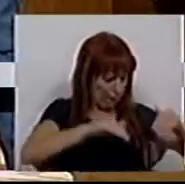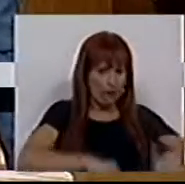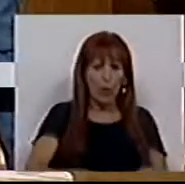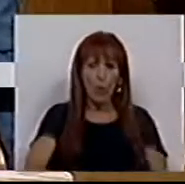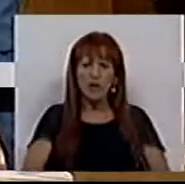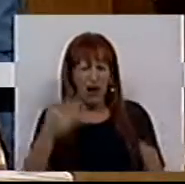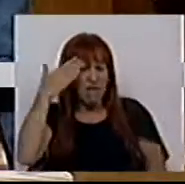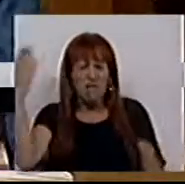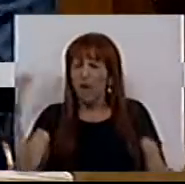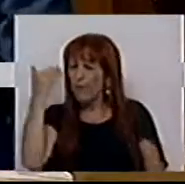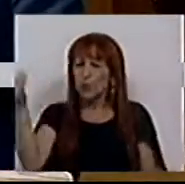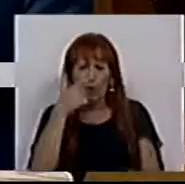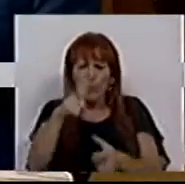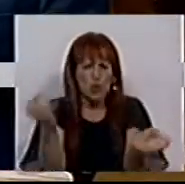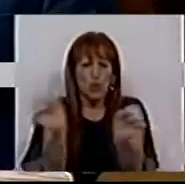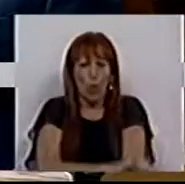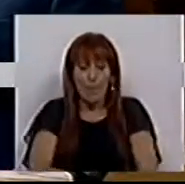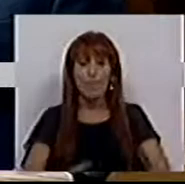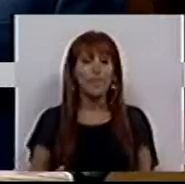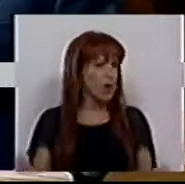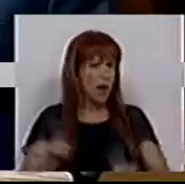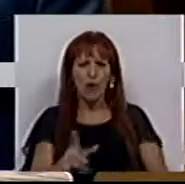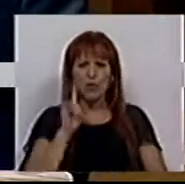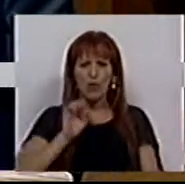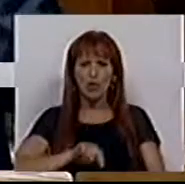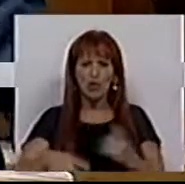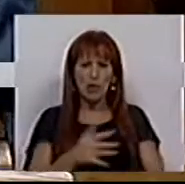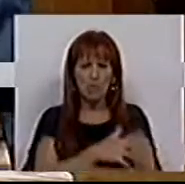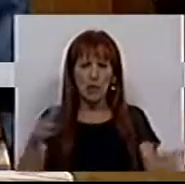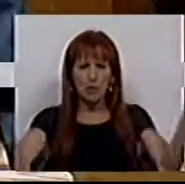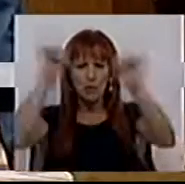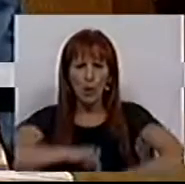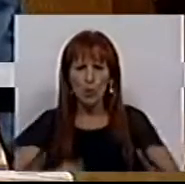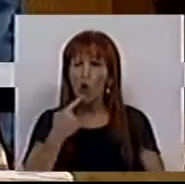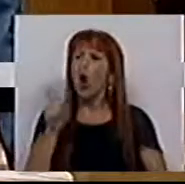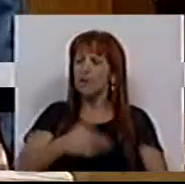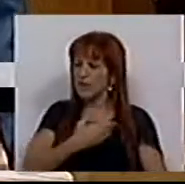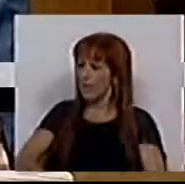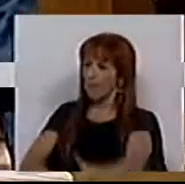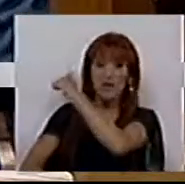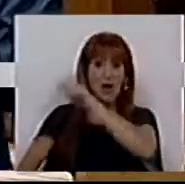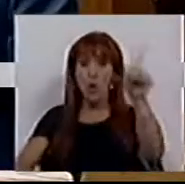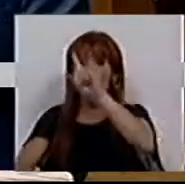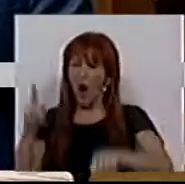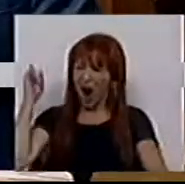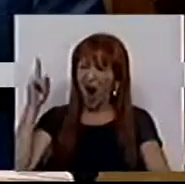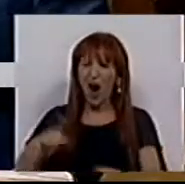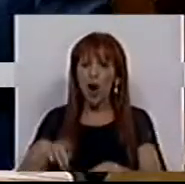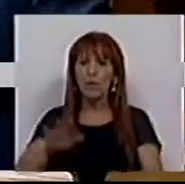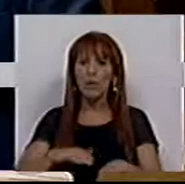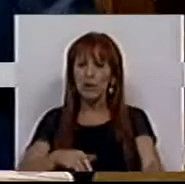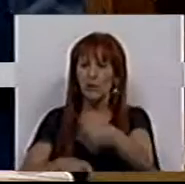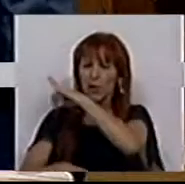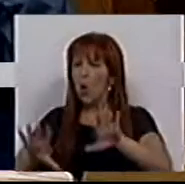uma falta de perspectiva de futuro para as pessoas. Não, Sras. Srs. Deputados, a maioria. O regresso ao passado não é uma acusação que possam